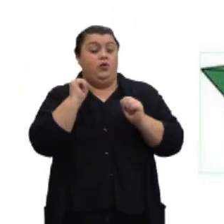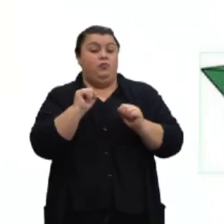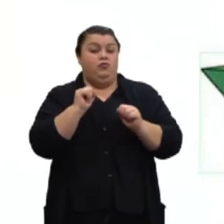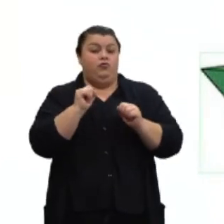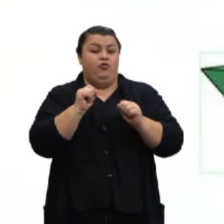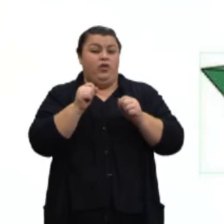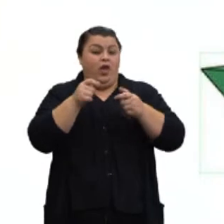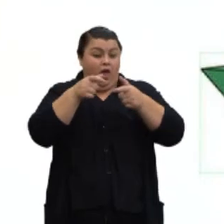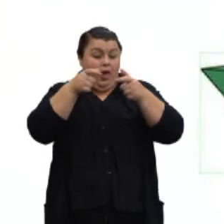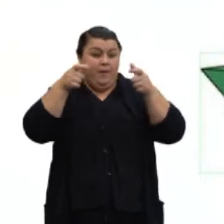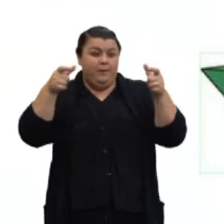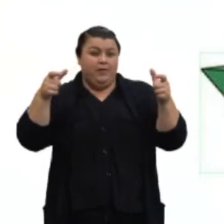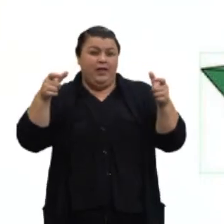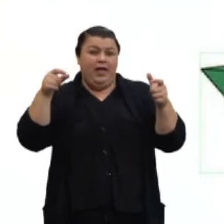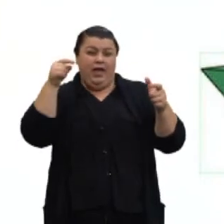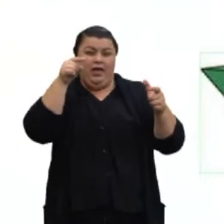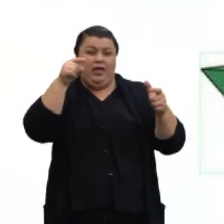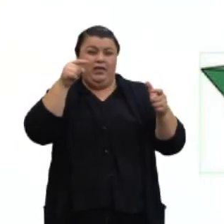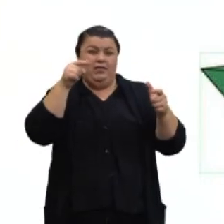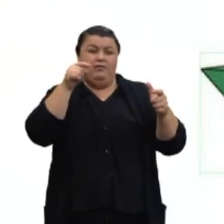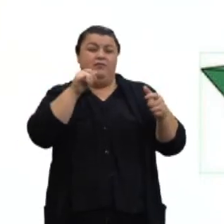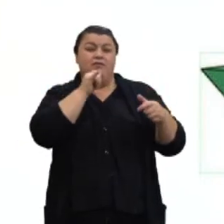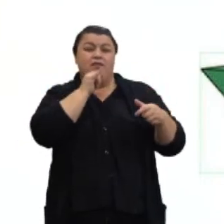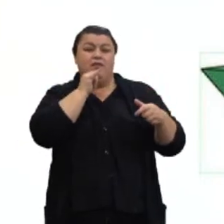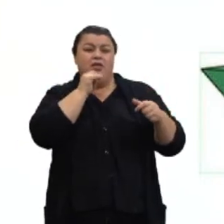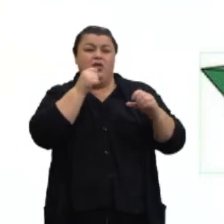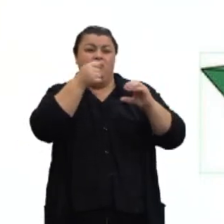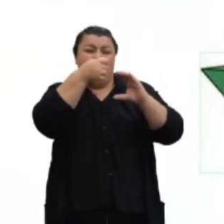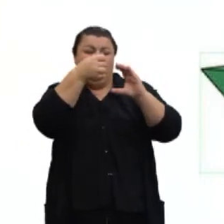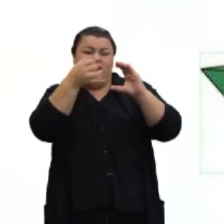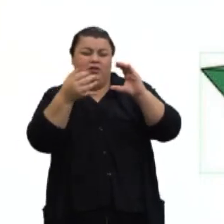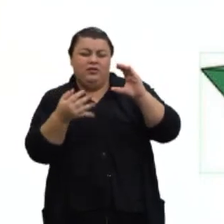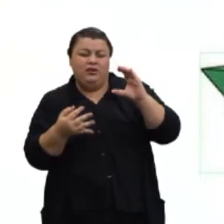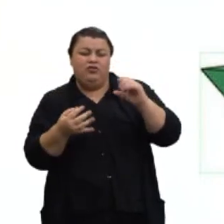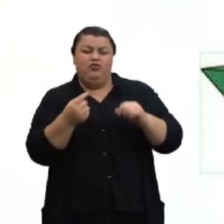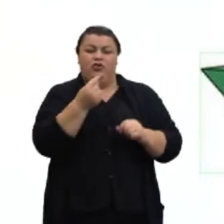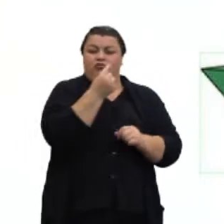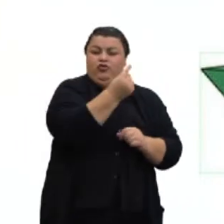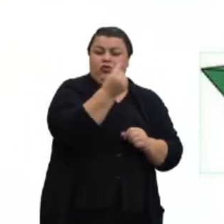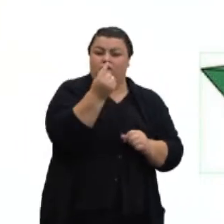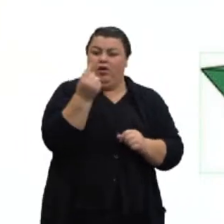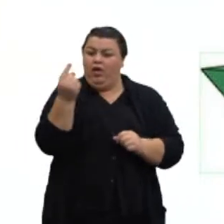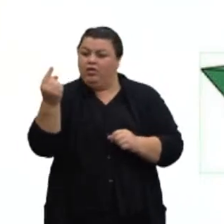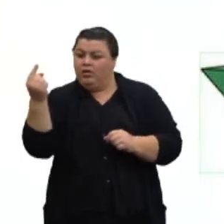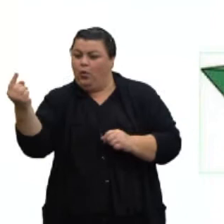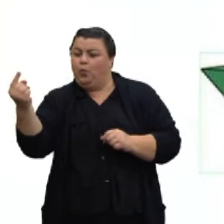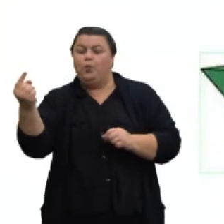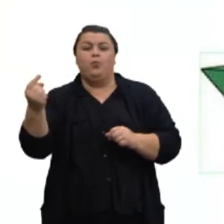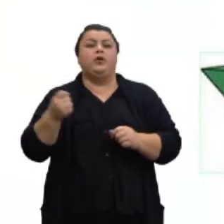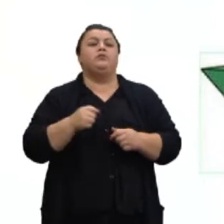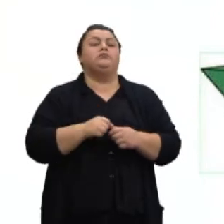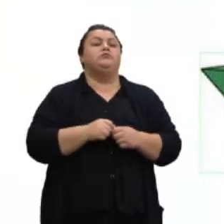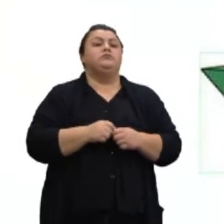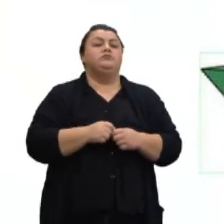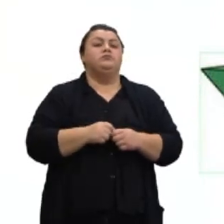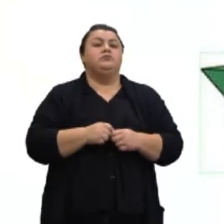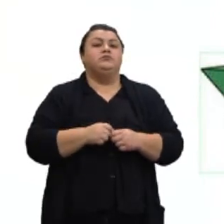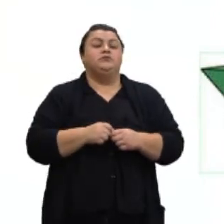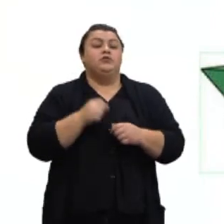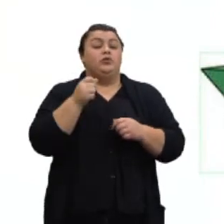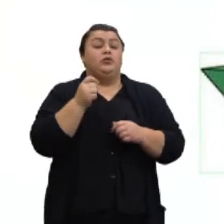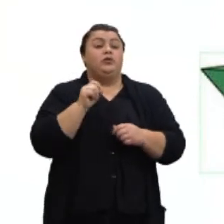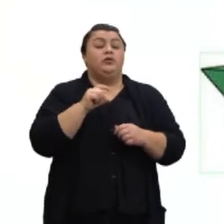mapa mental aqui, dando características de cada uma dessas figuras. Certo? E aí, com a